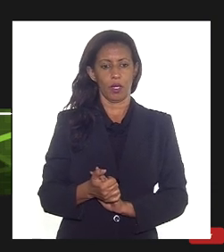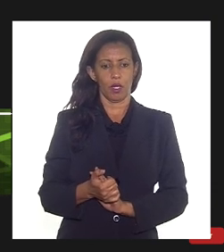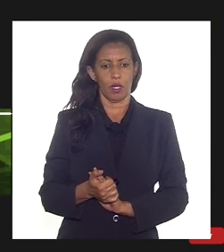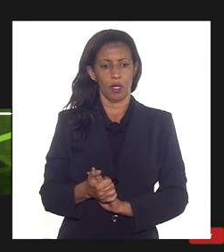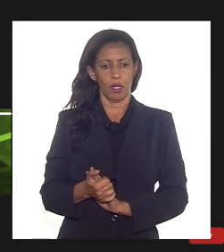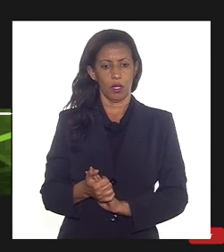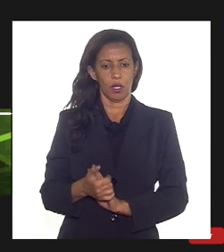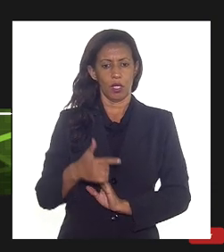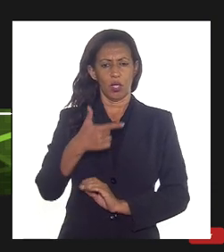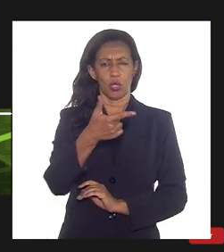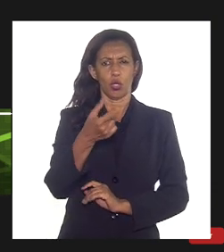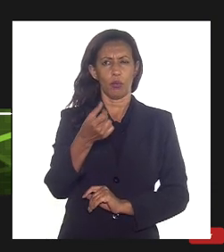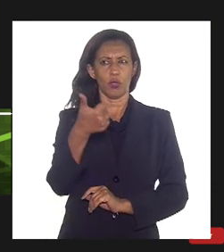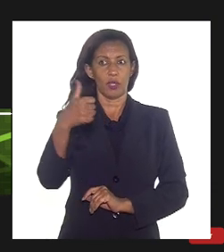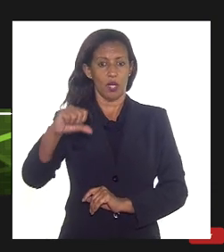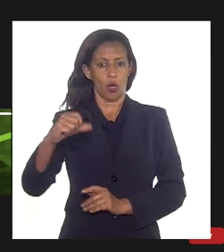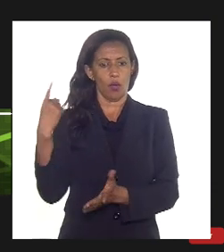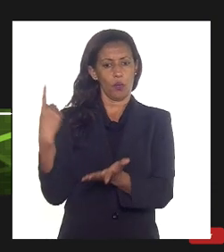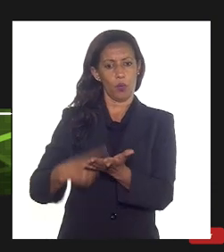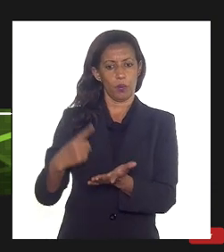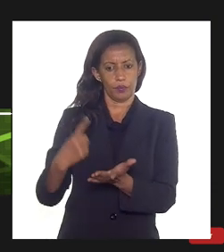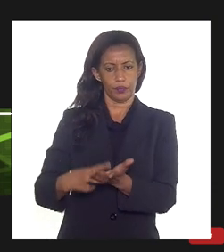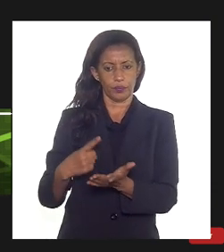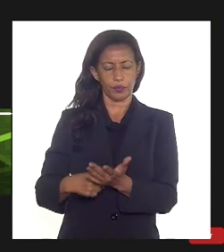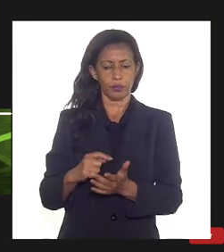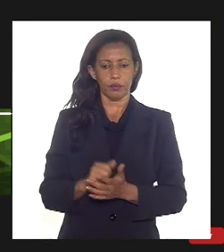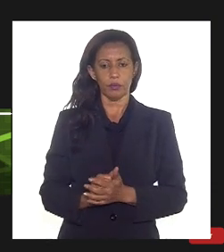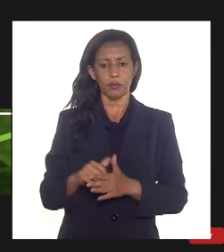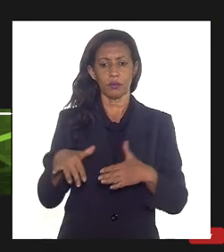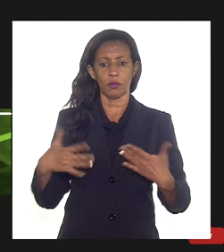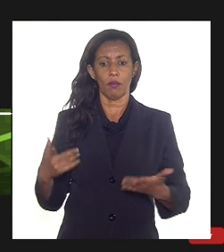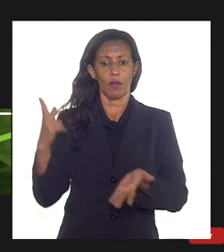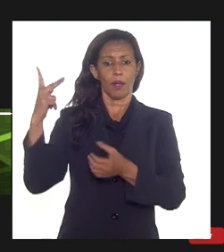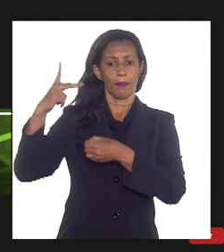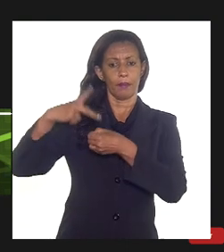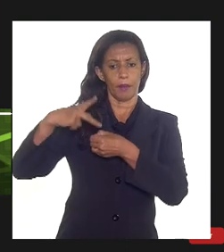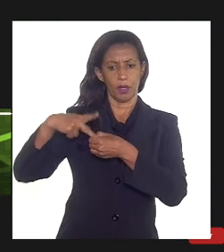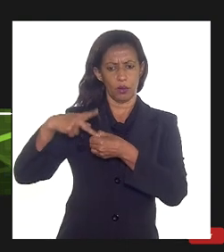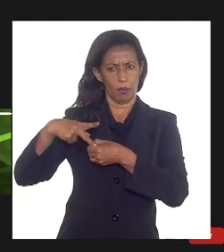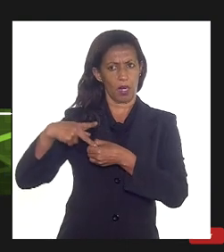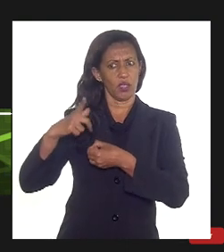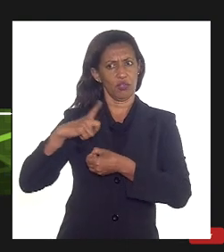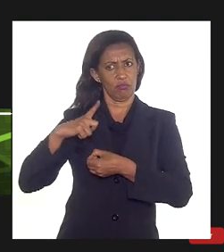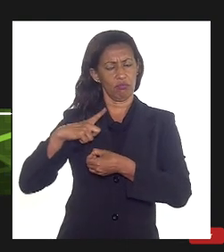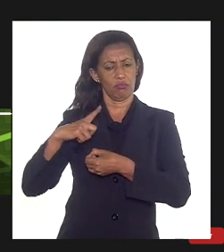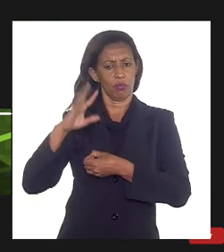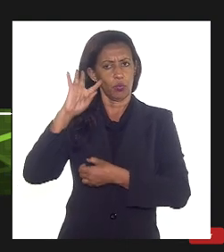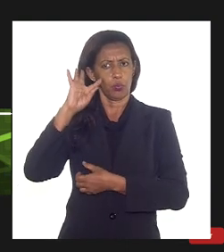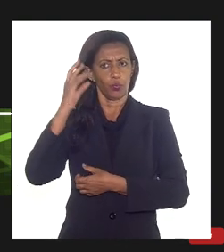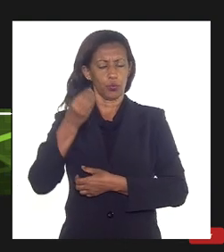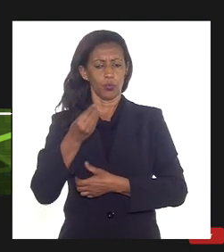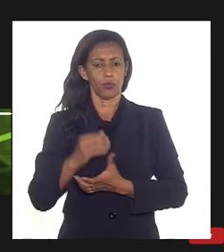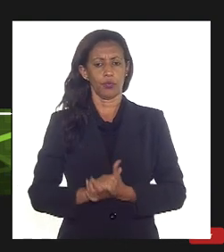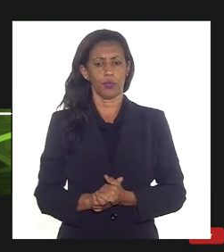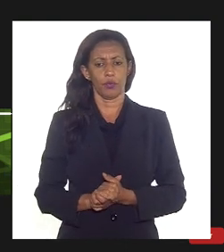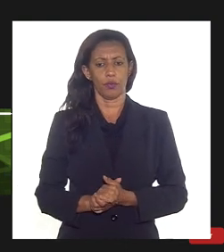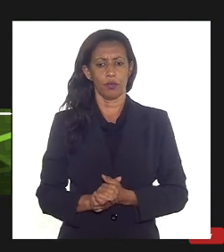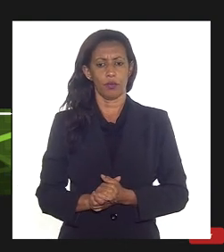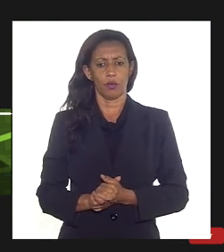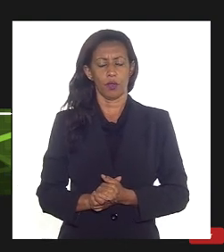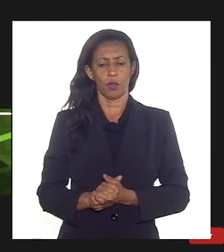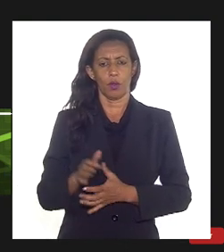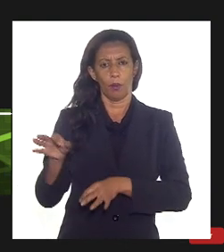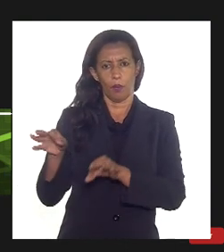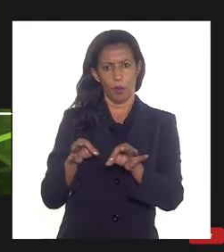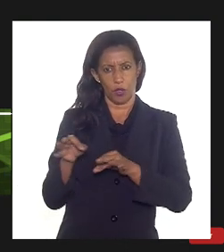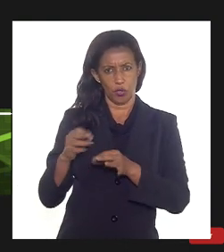com o Cade um termo de compromisso por meio do qual a Petrobras toma uma série de medidas ao longo de um planograma previamente acertado